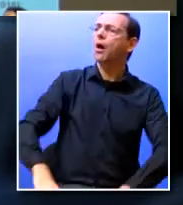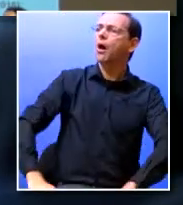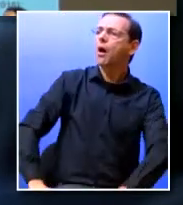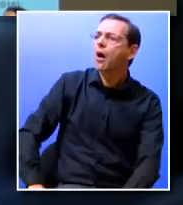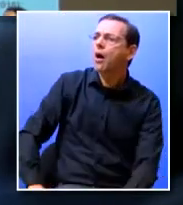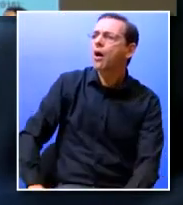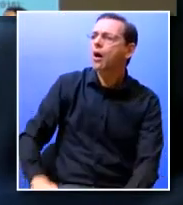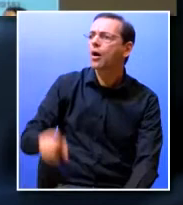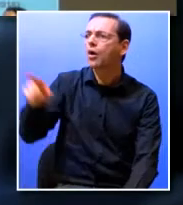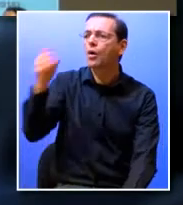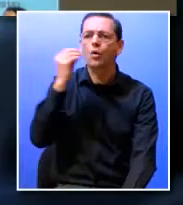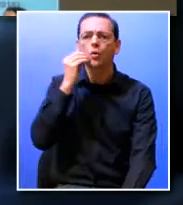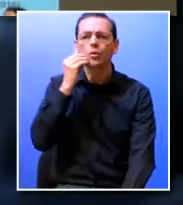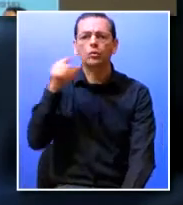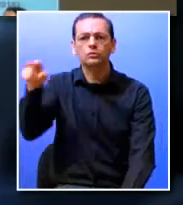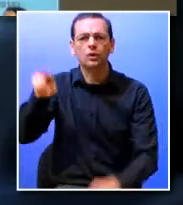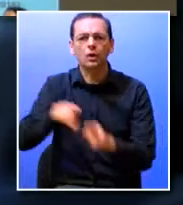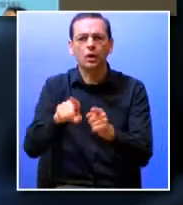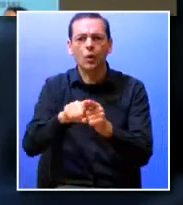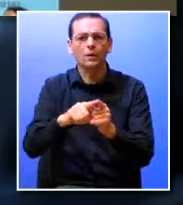imprimir o ícone do salvar?